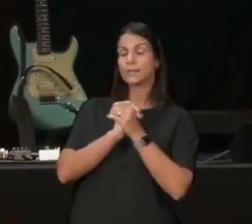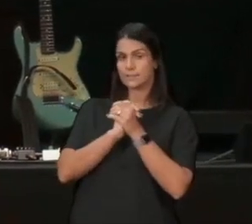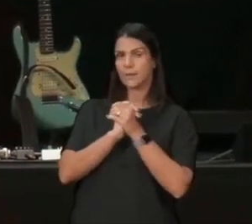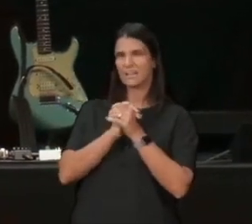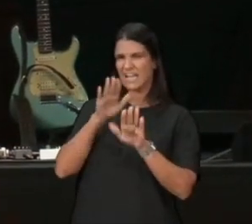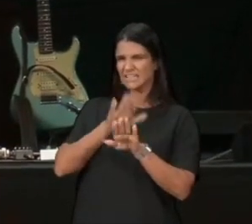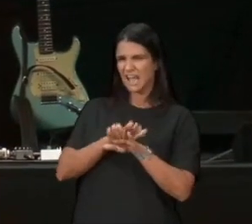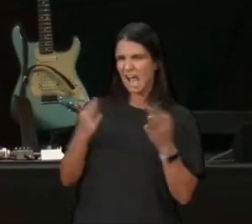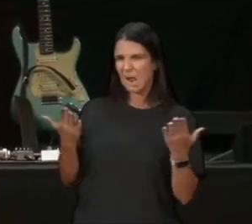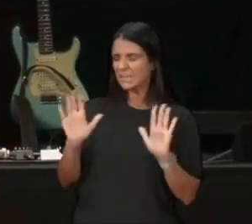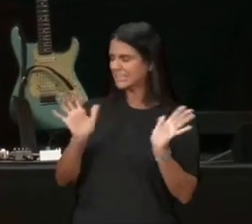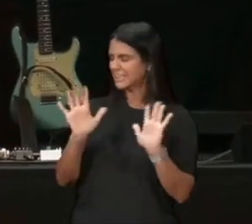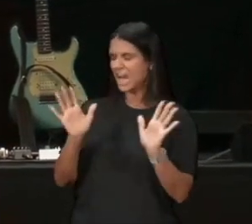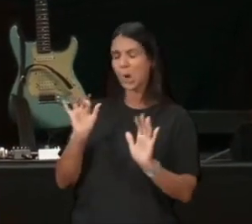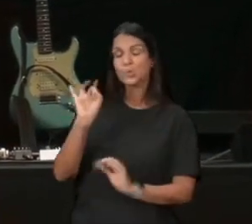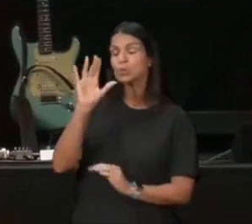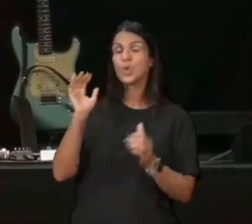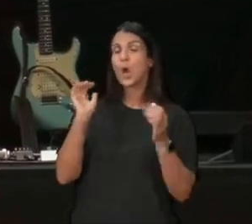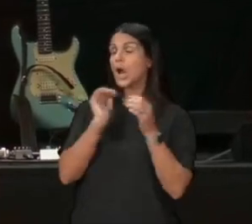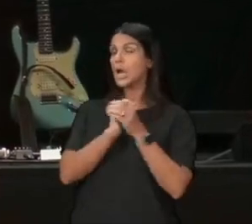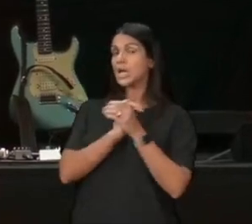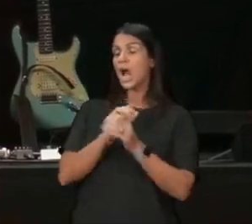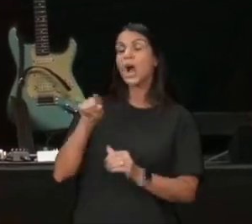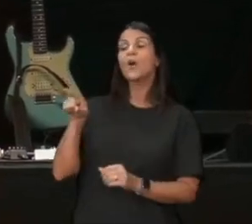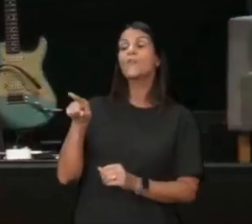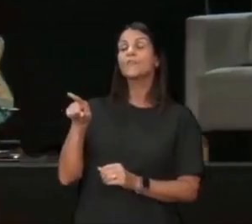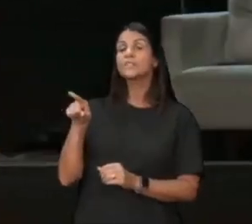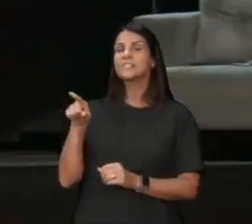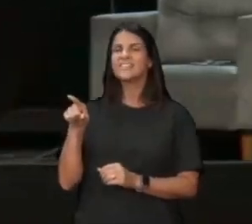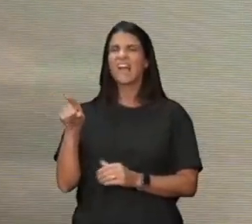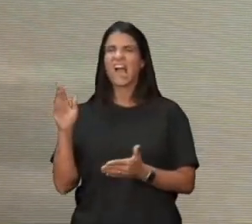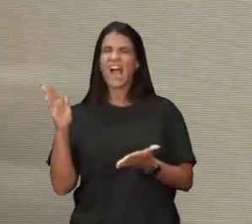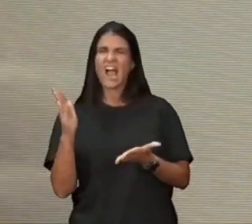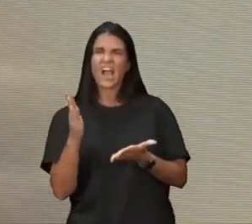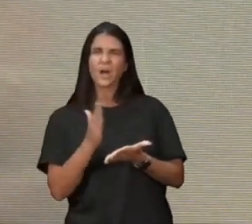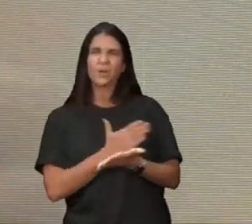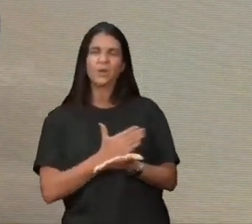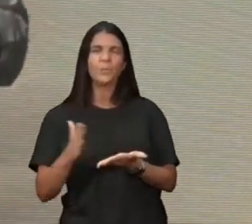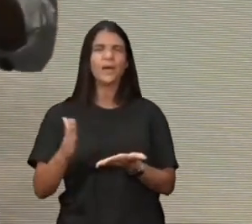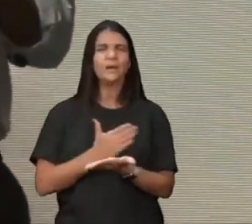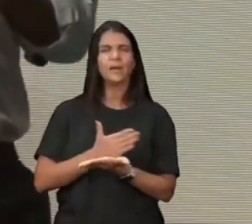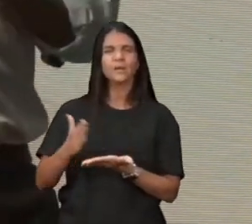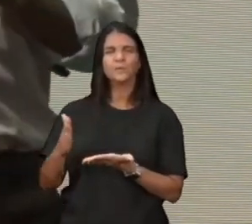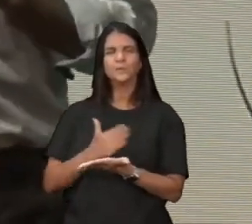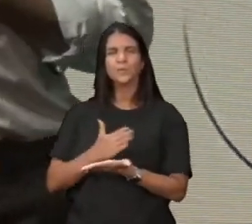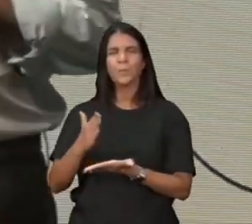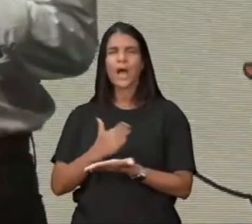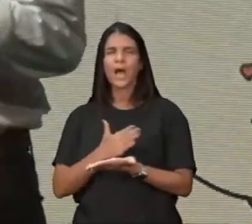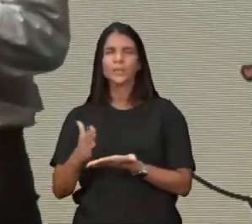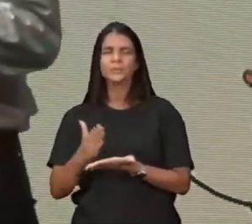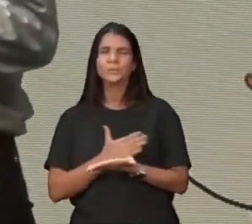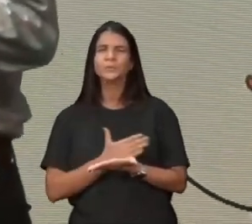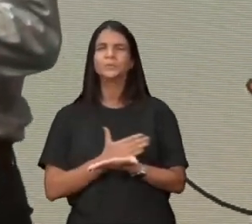aqui não vai ter moleza não, você está acostumado, a pegar as meninas por aí, e aproveitar, você vai procurar outra, aqui não,